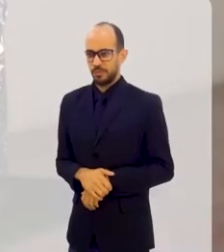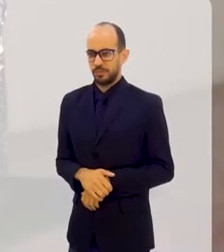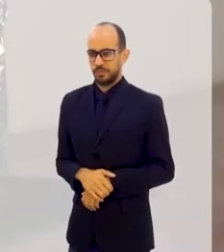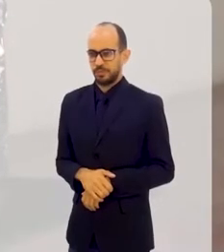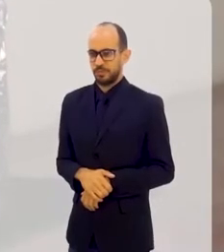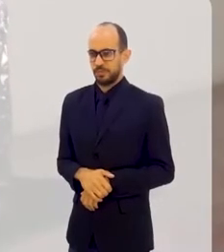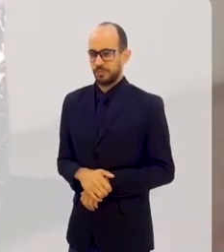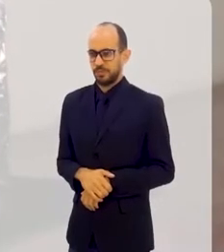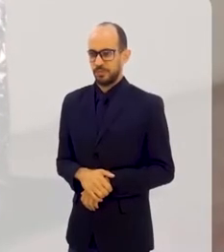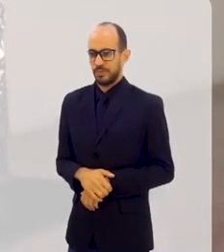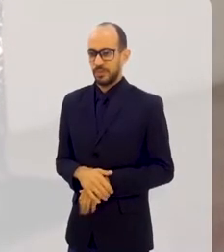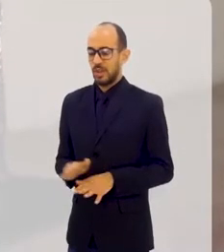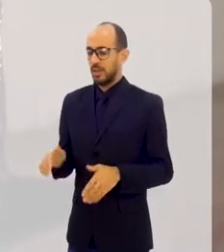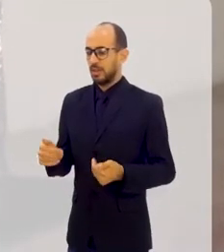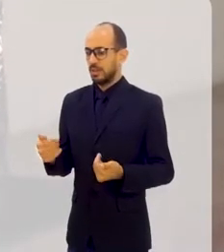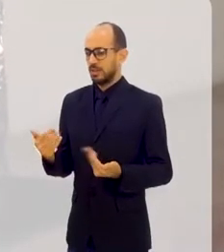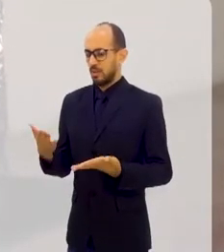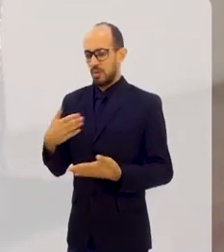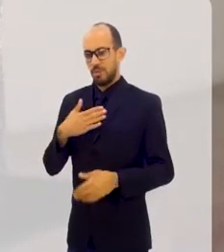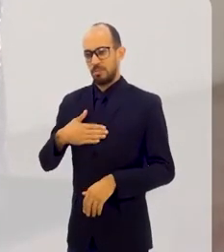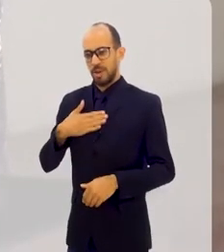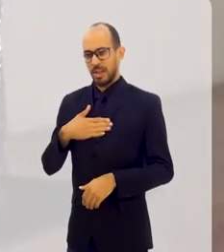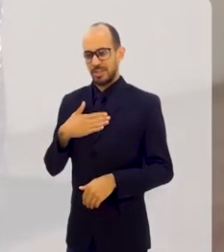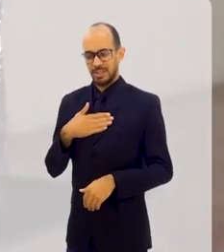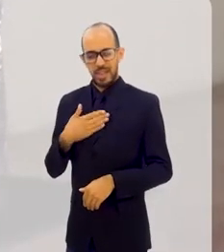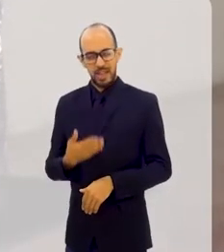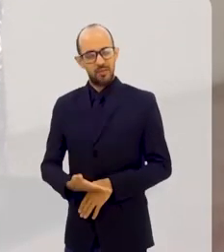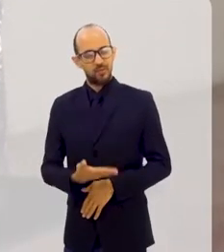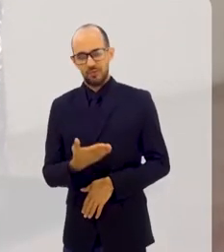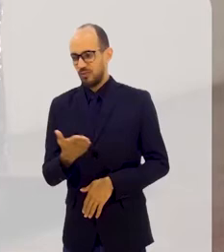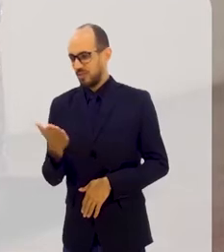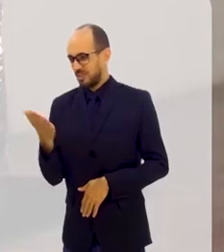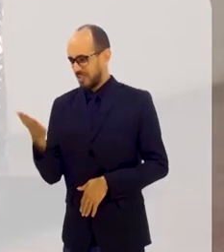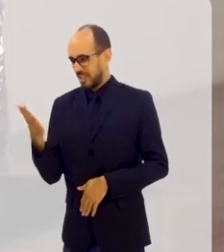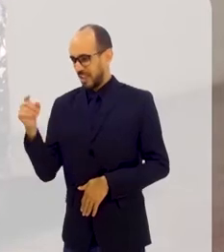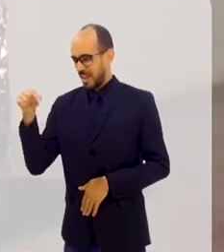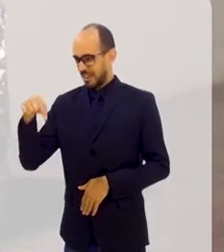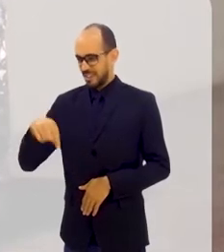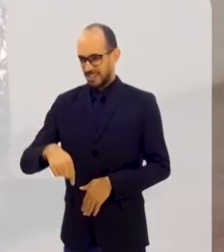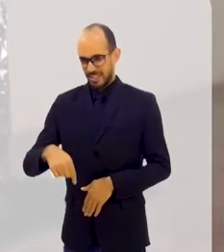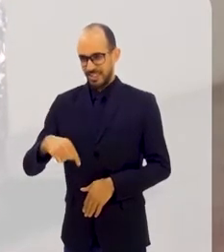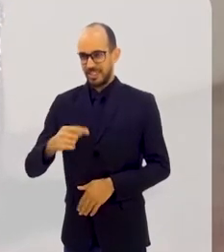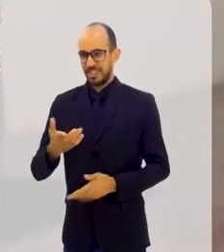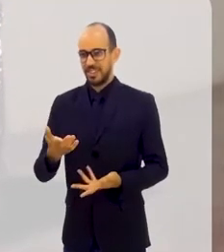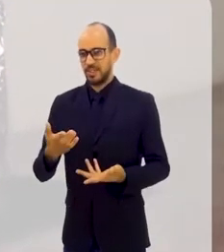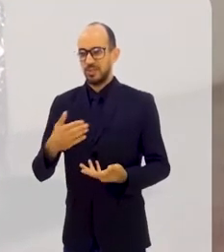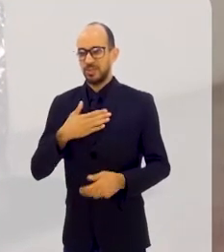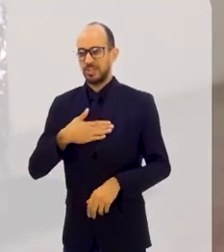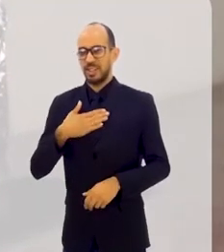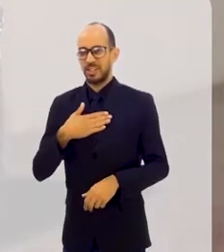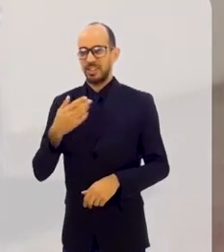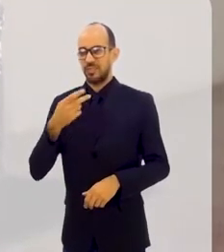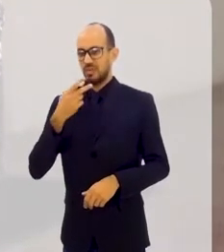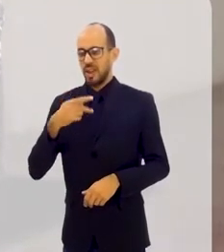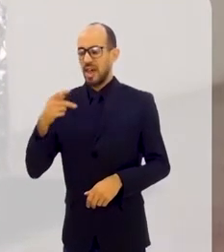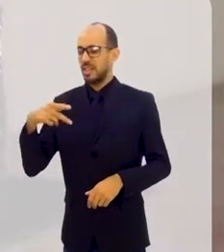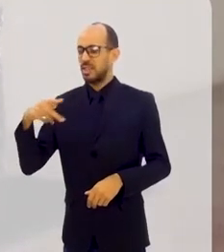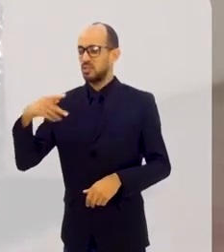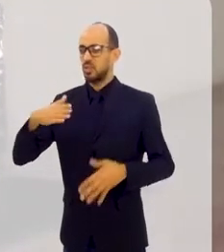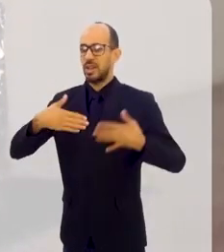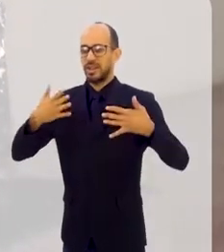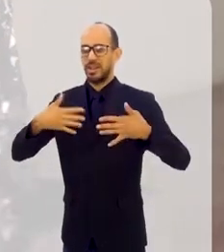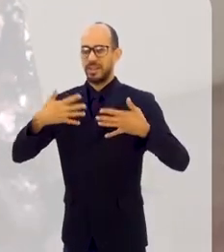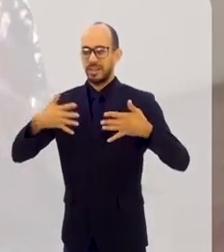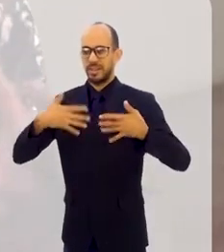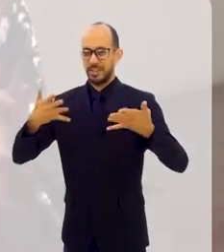Luzia, como eu falei, é um prazer ter você conosco aqui. E o que me chama a atenção sobre você é a sua alegria,